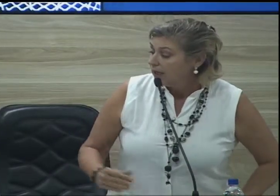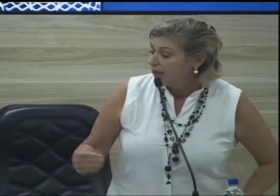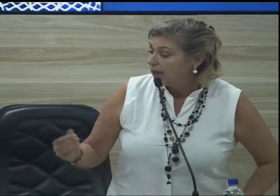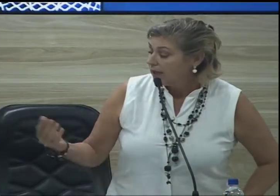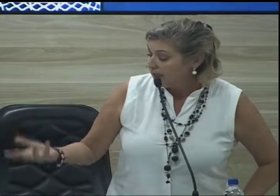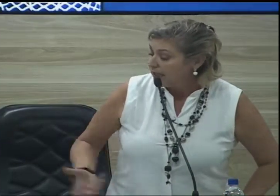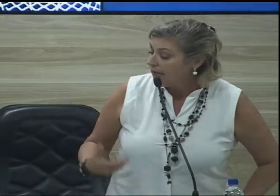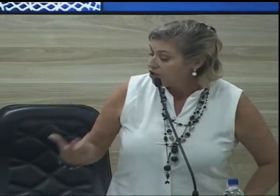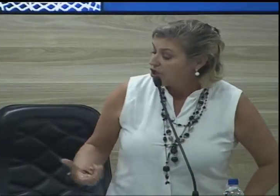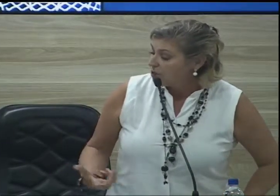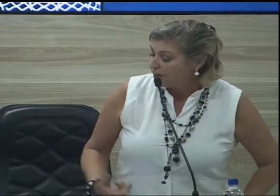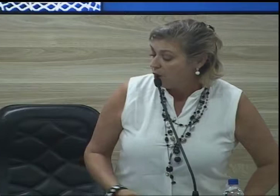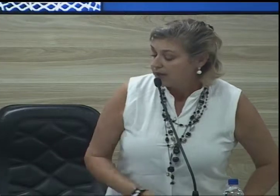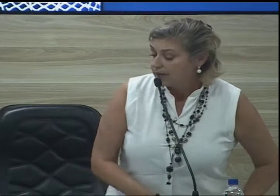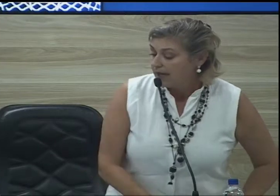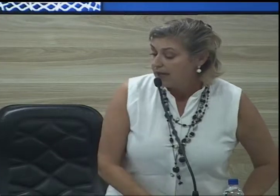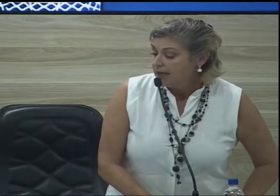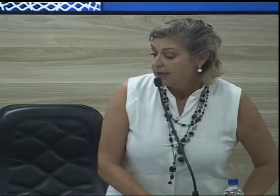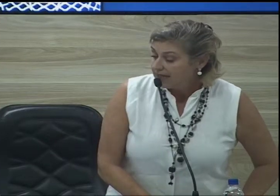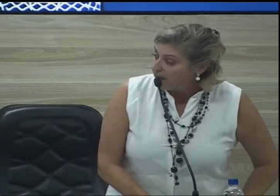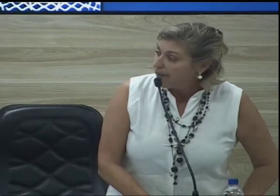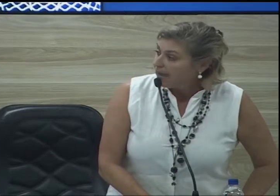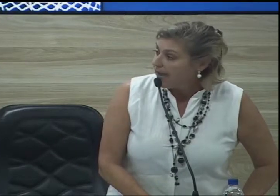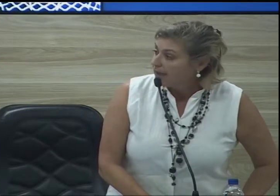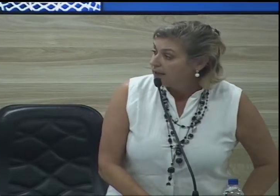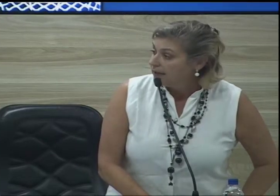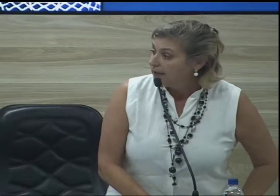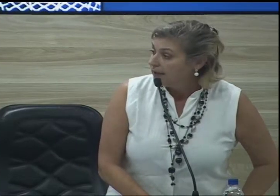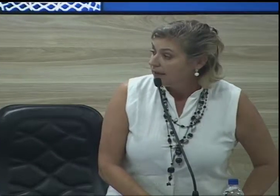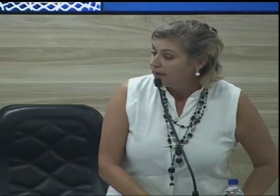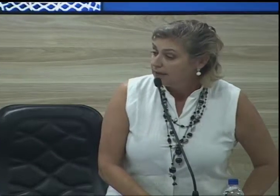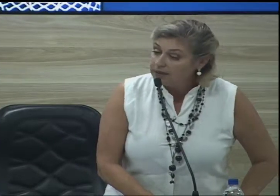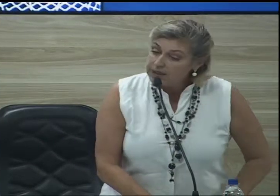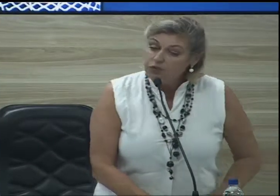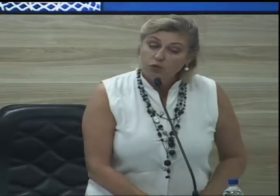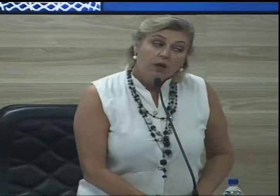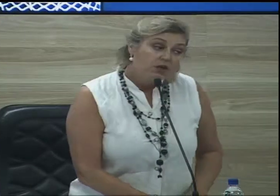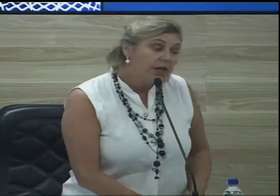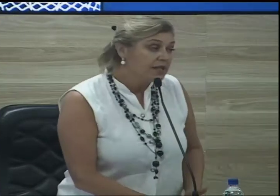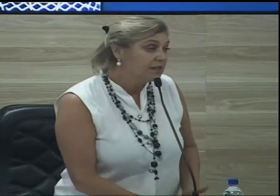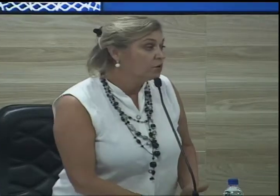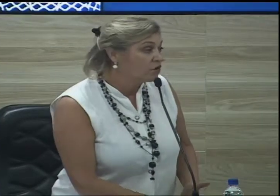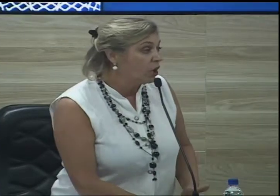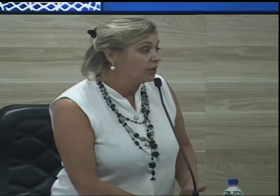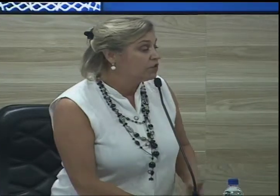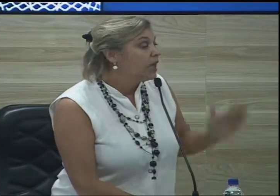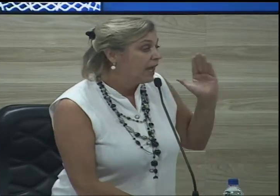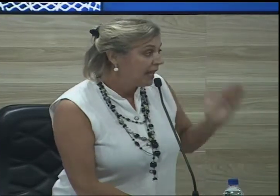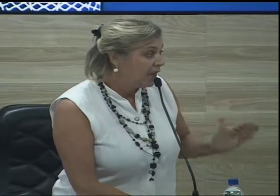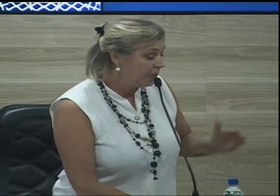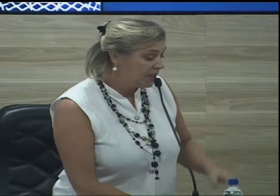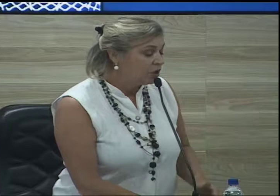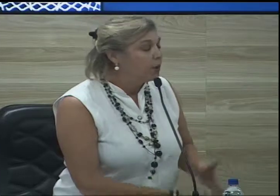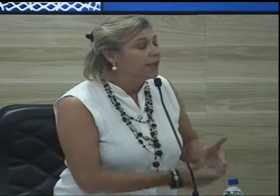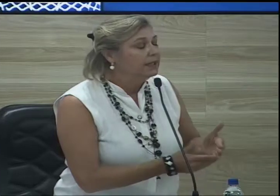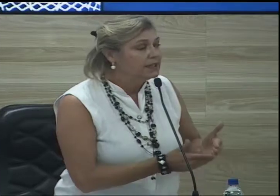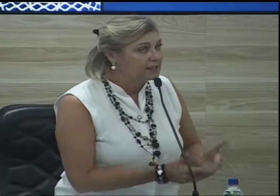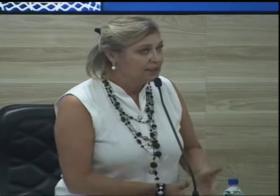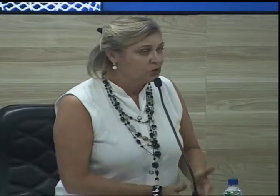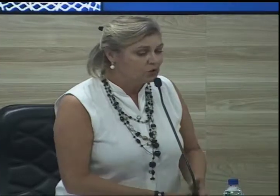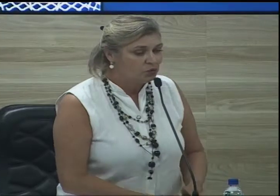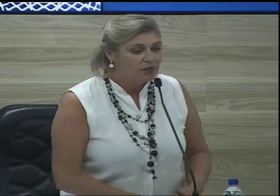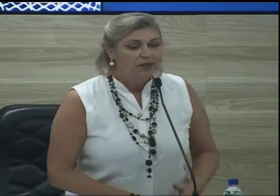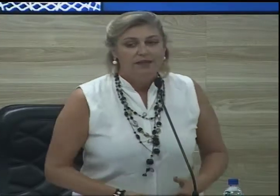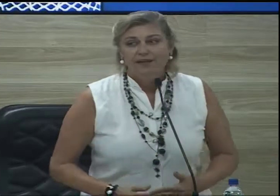e que a gente possa trabalhar nisso de resíduos sólidos. Realmente, ainda